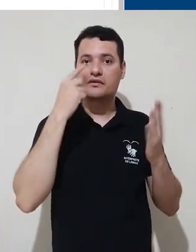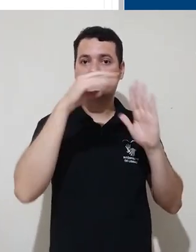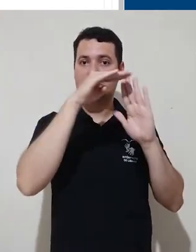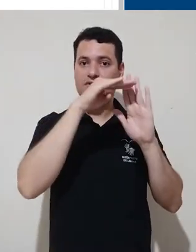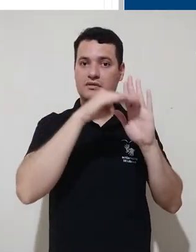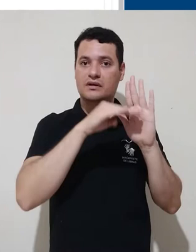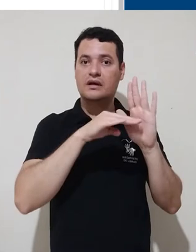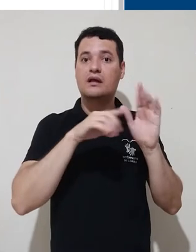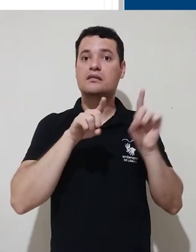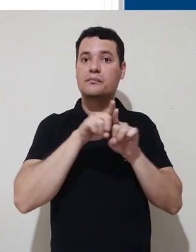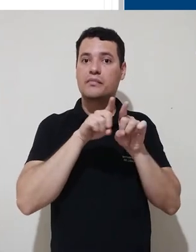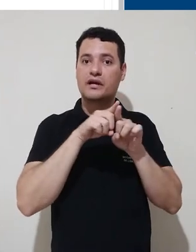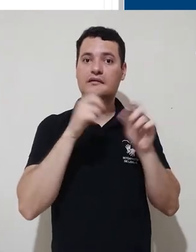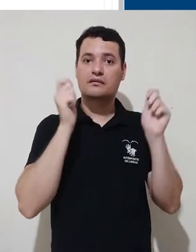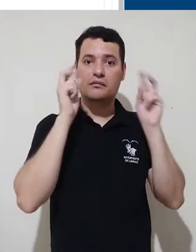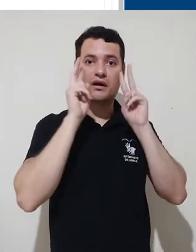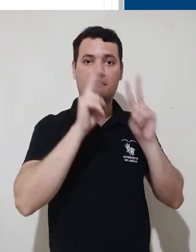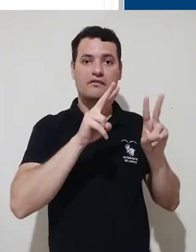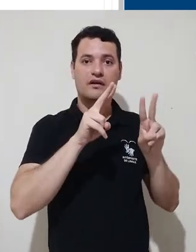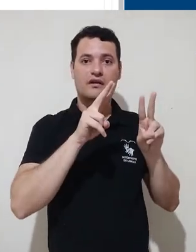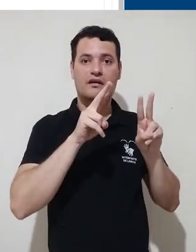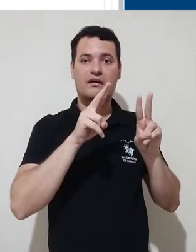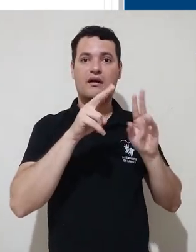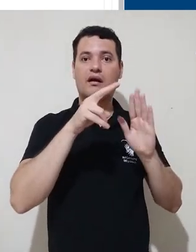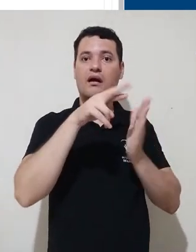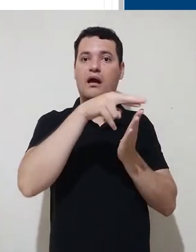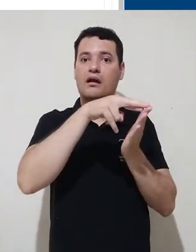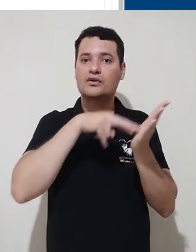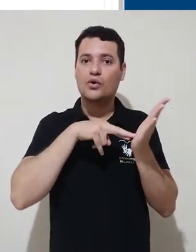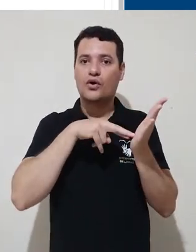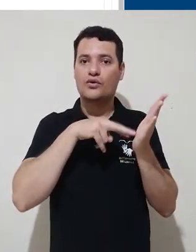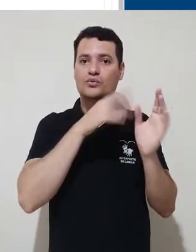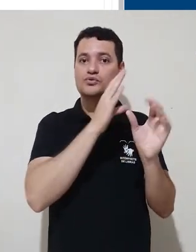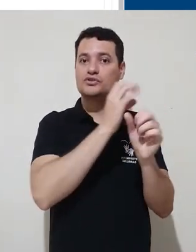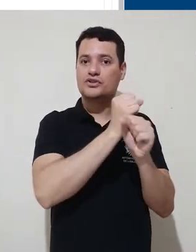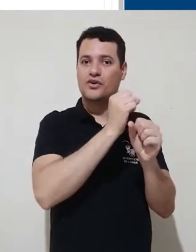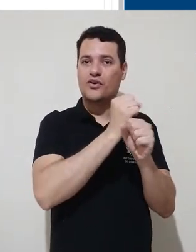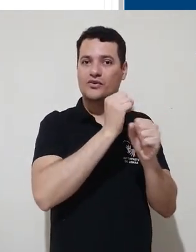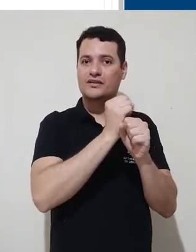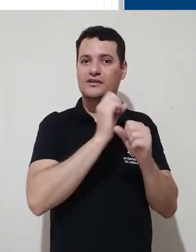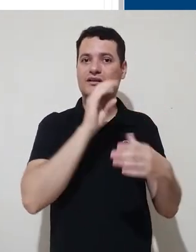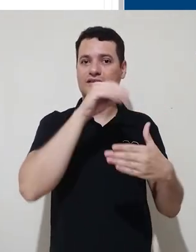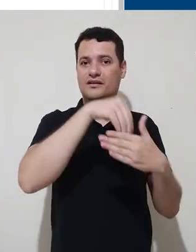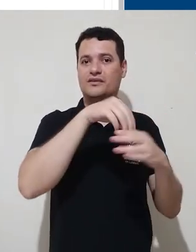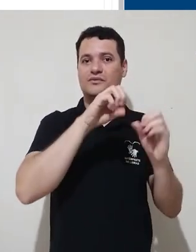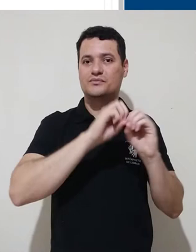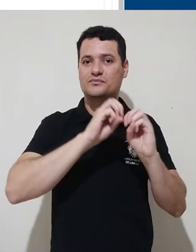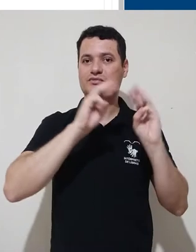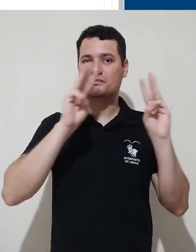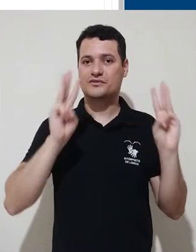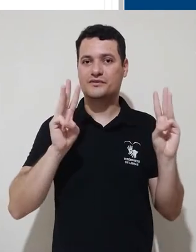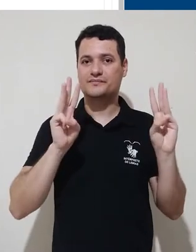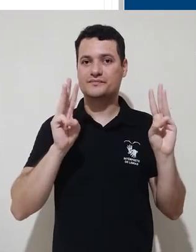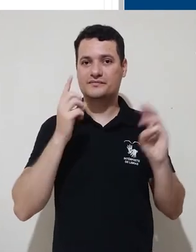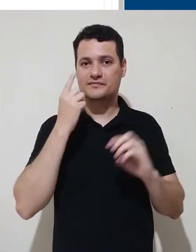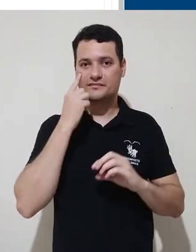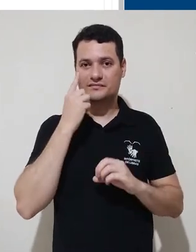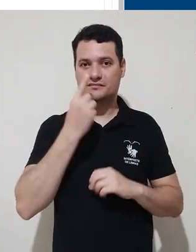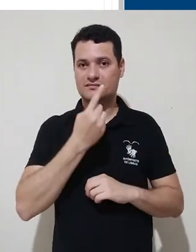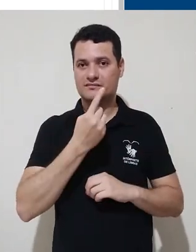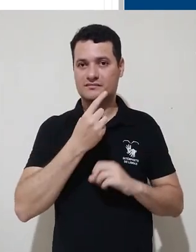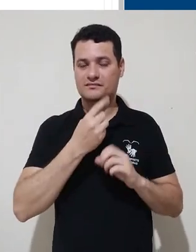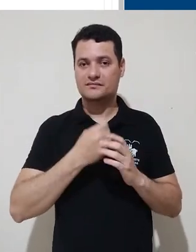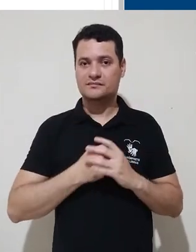site e ter acesso a alguns relatórios, por exemplo, um relatório geral de notas dentro da plataforma para este